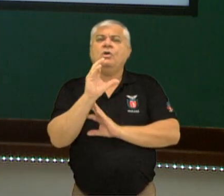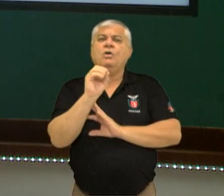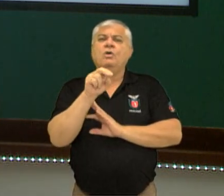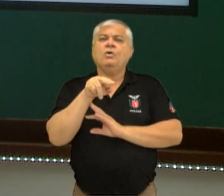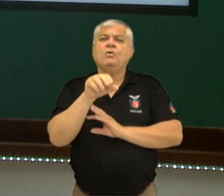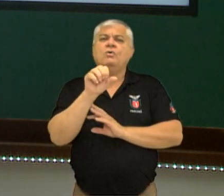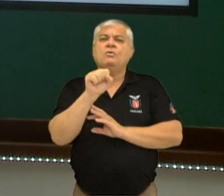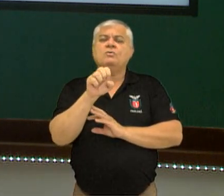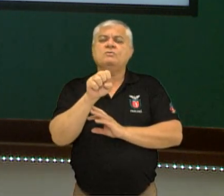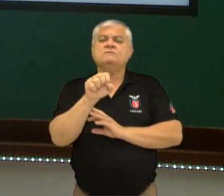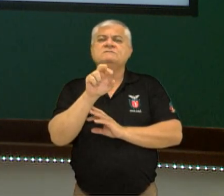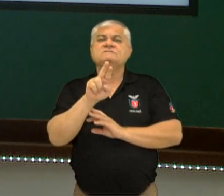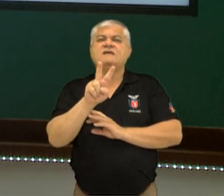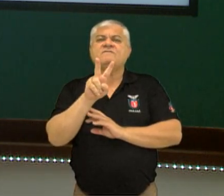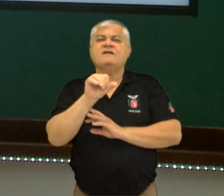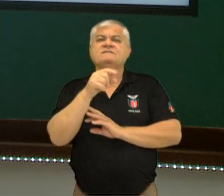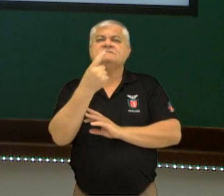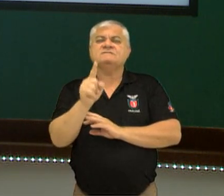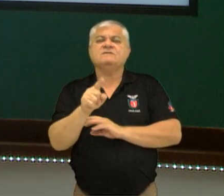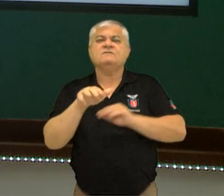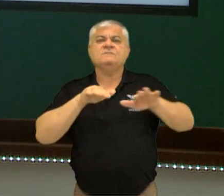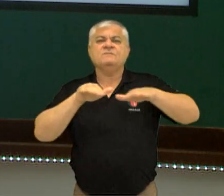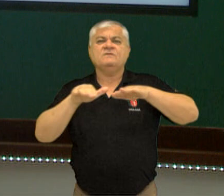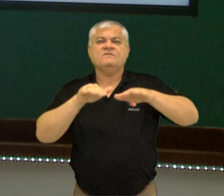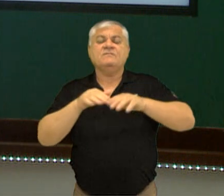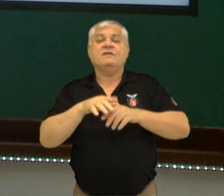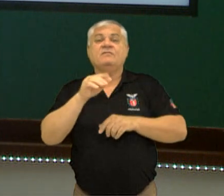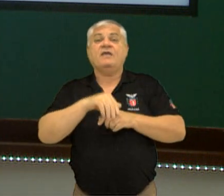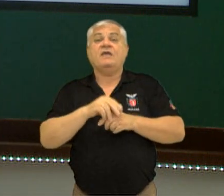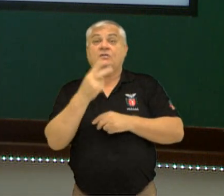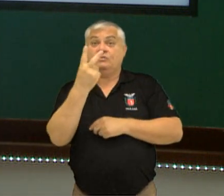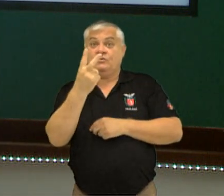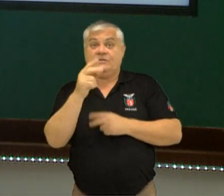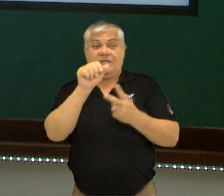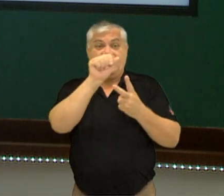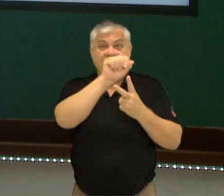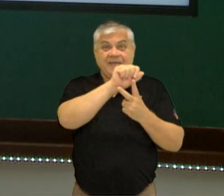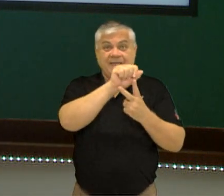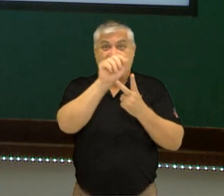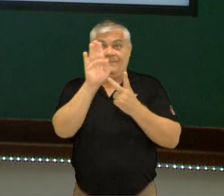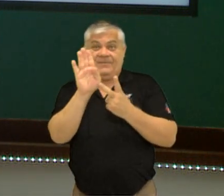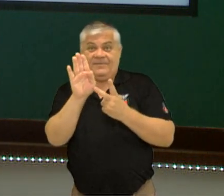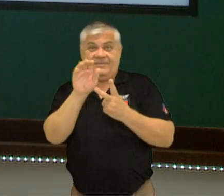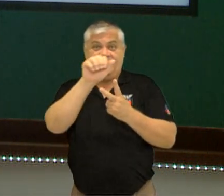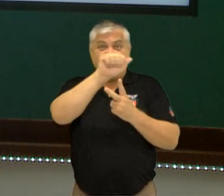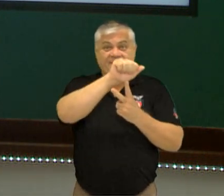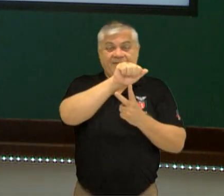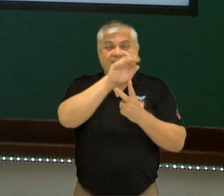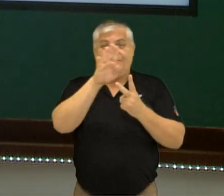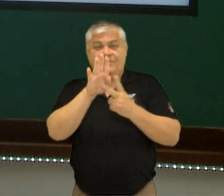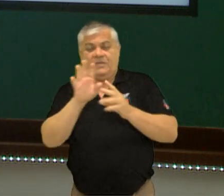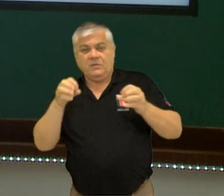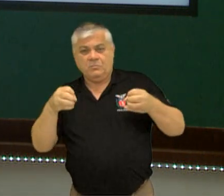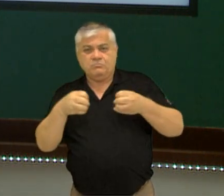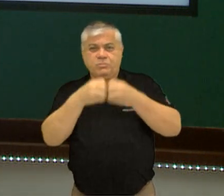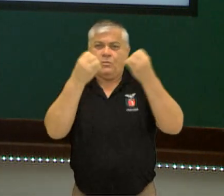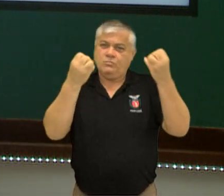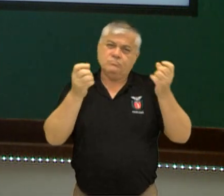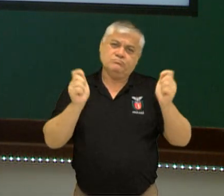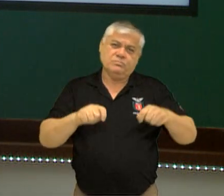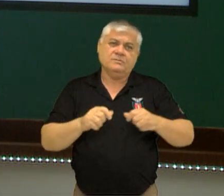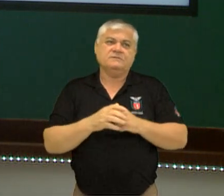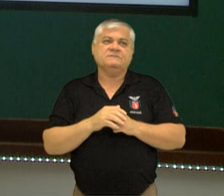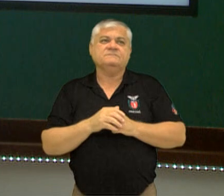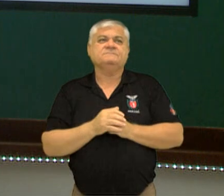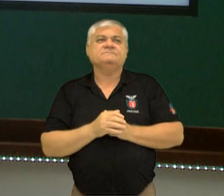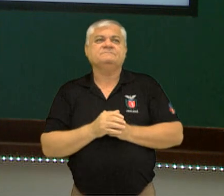movimento, é um conceito, no caso, é no caso da interação de corpos com curta interação de tempo entre corpos, com colisões e assim por diante. Bem,